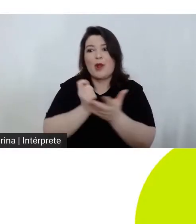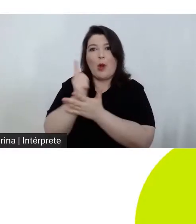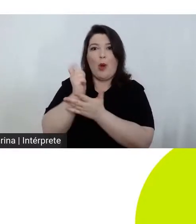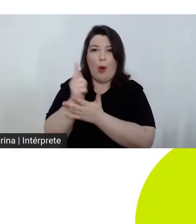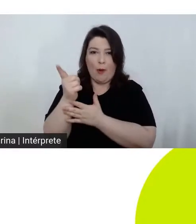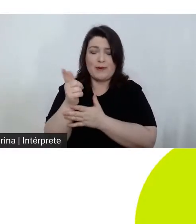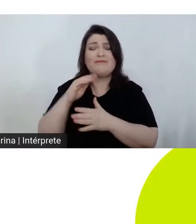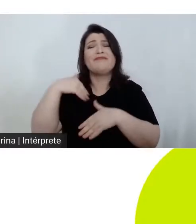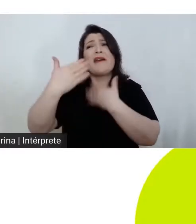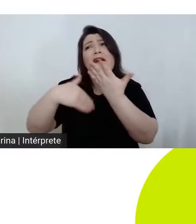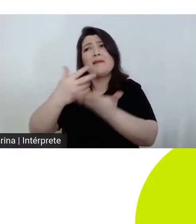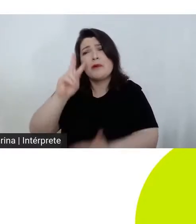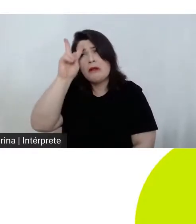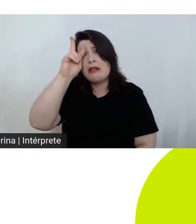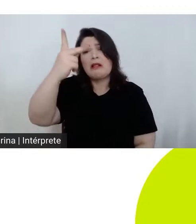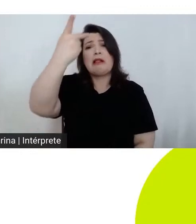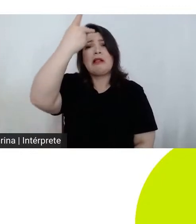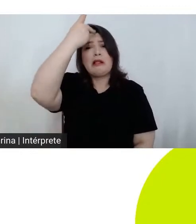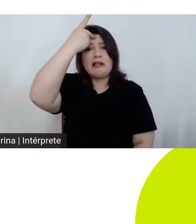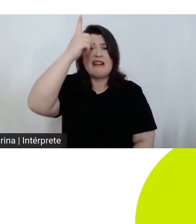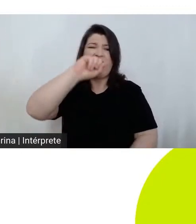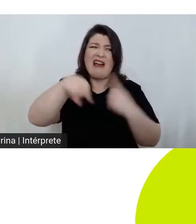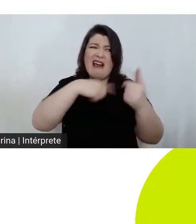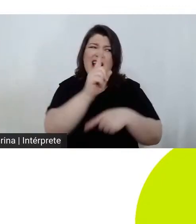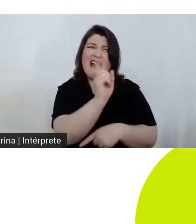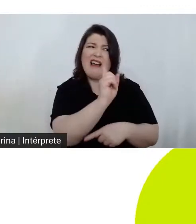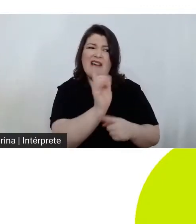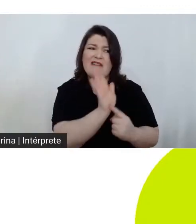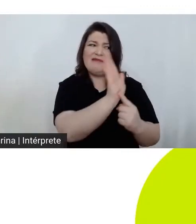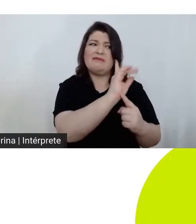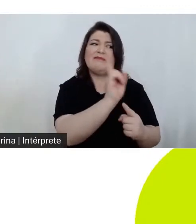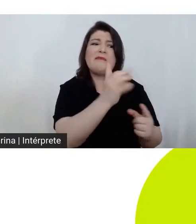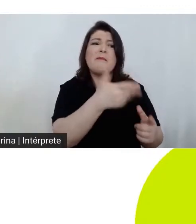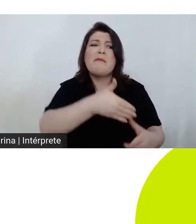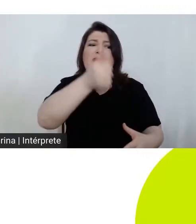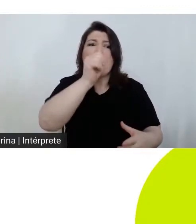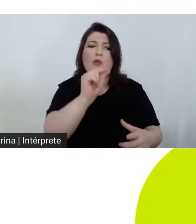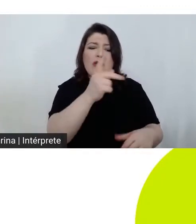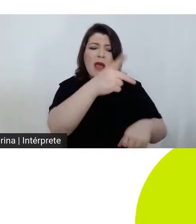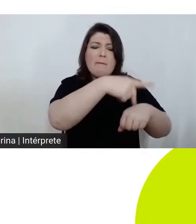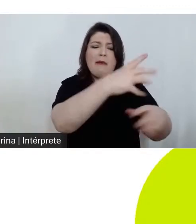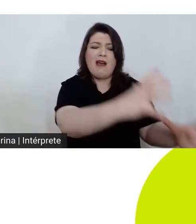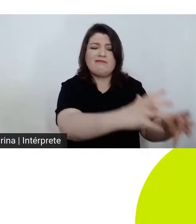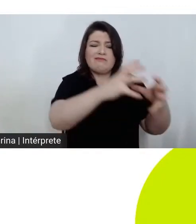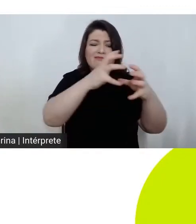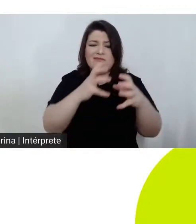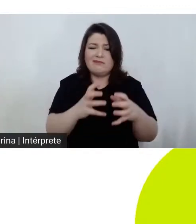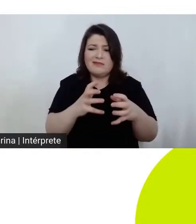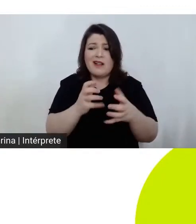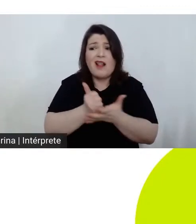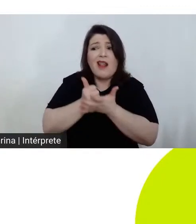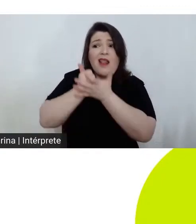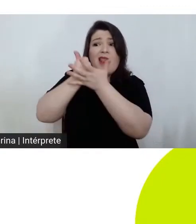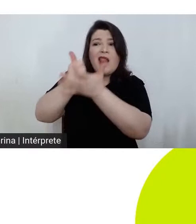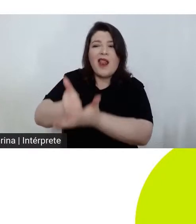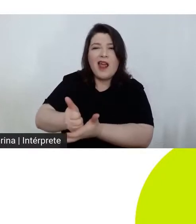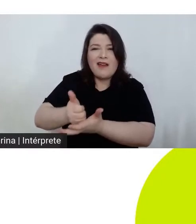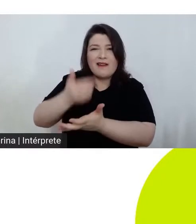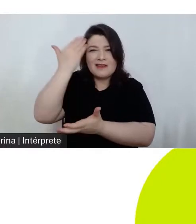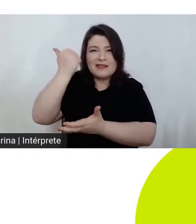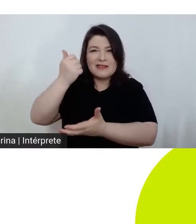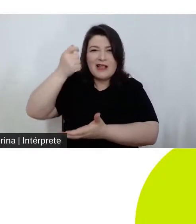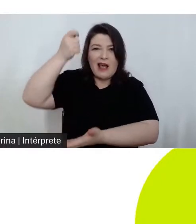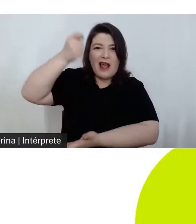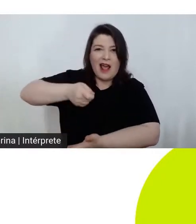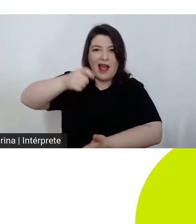muda de ideia e também resolve levar a pedra para um leilão, porque talvez ele possa aumentar os ganhos dele. E, na